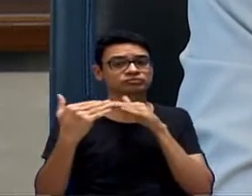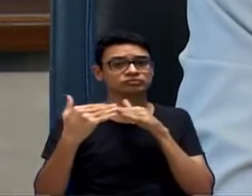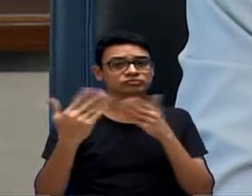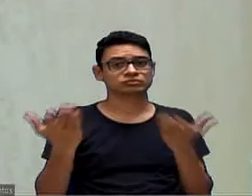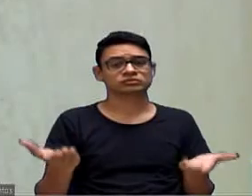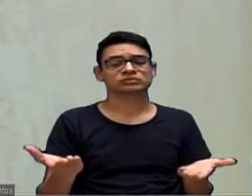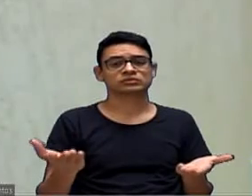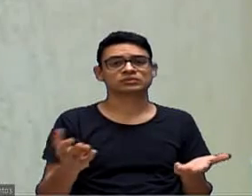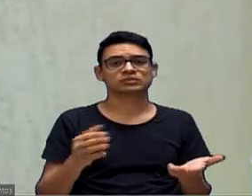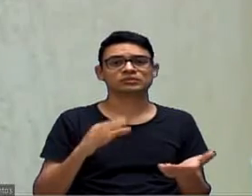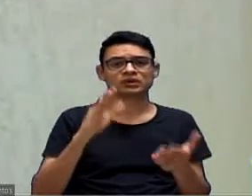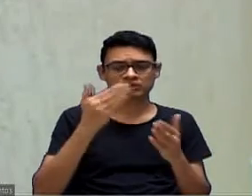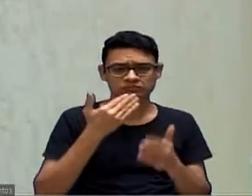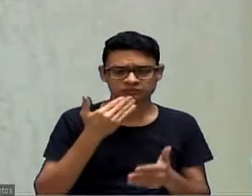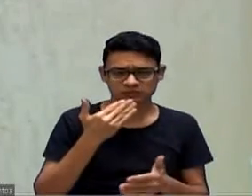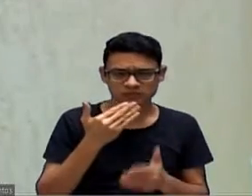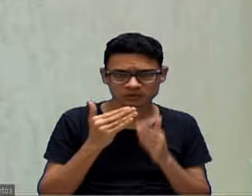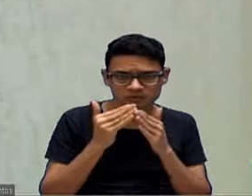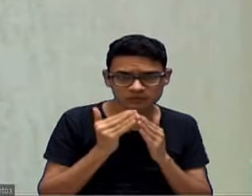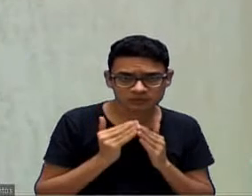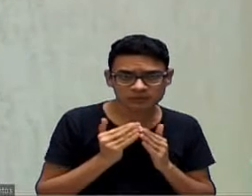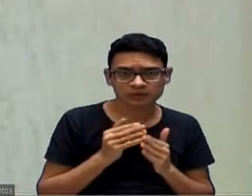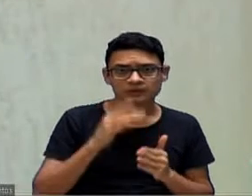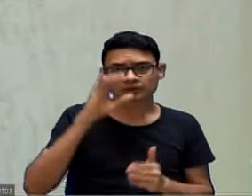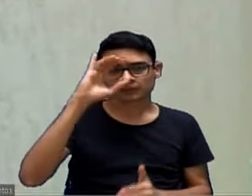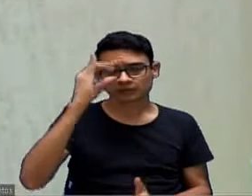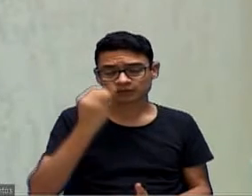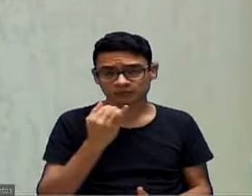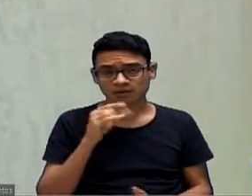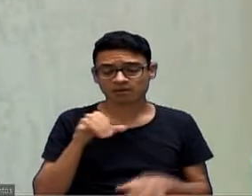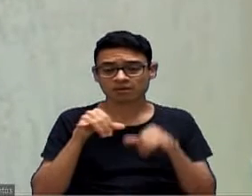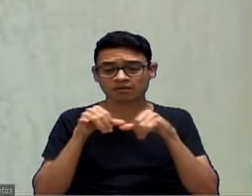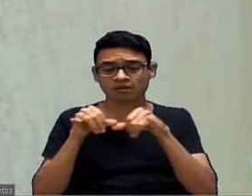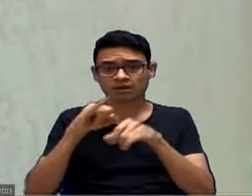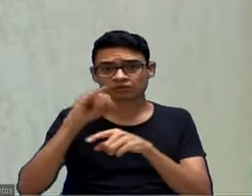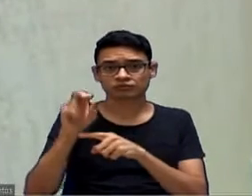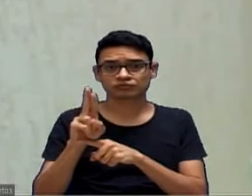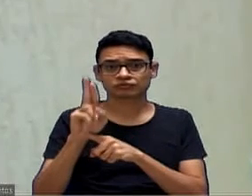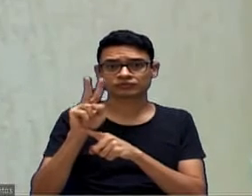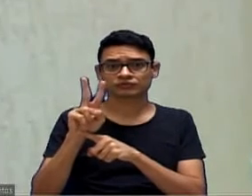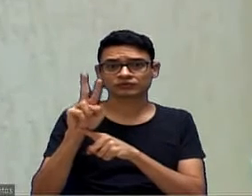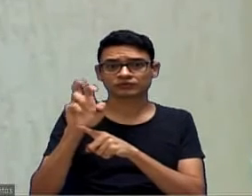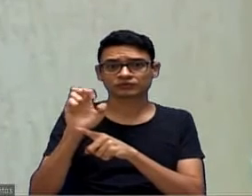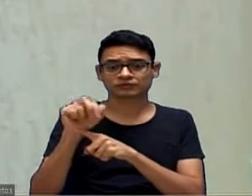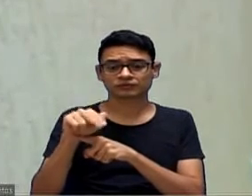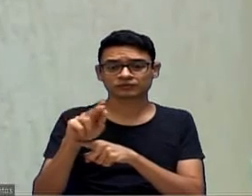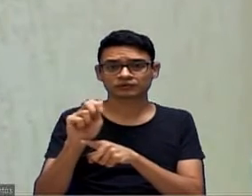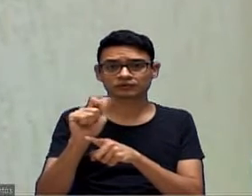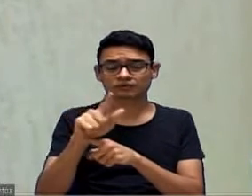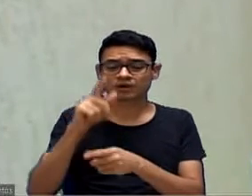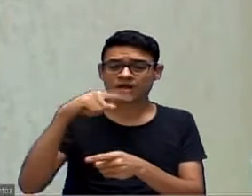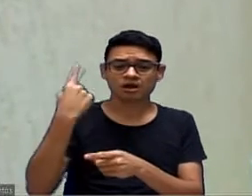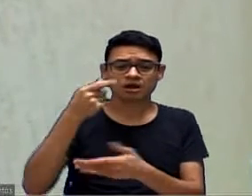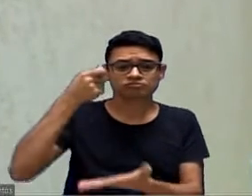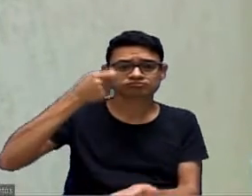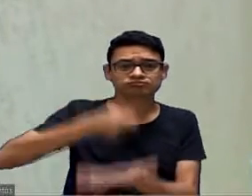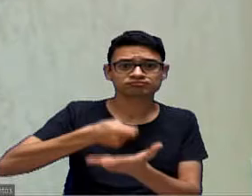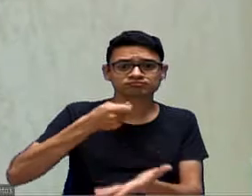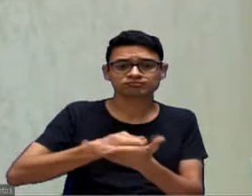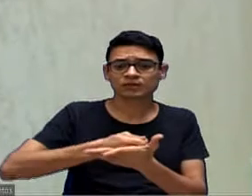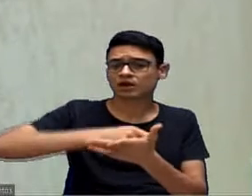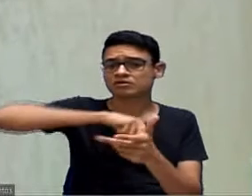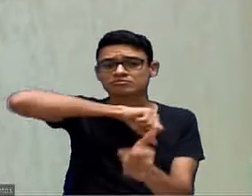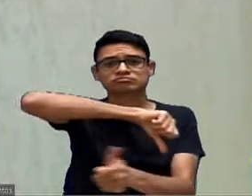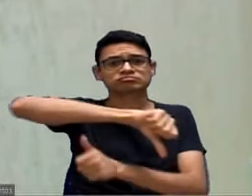vereadora Iara, me permita, esse mercado aí da Juvenal, nós estamos cobrando que seja adequado